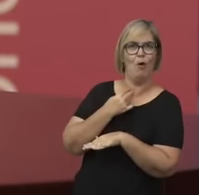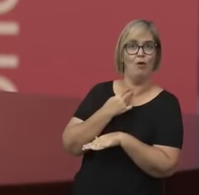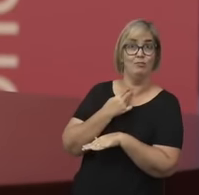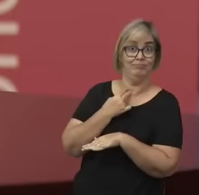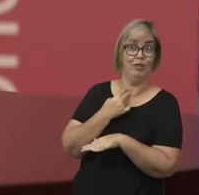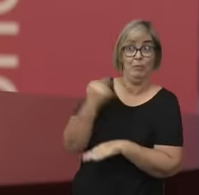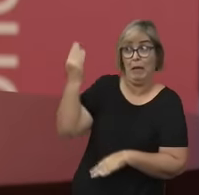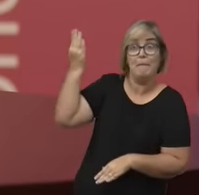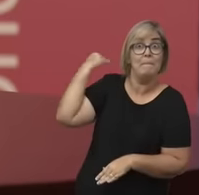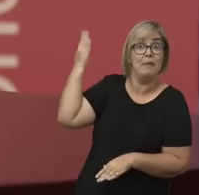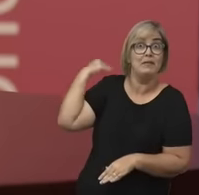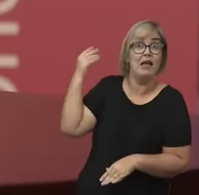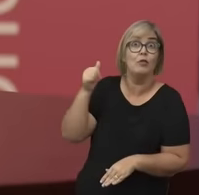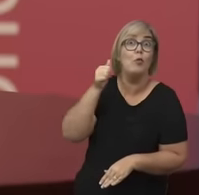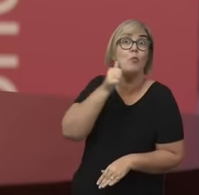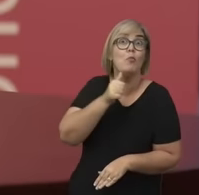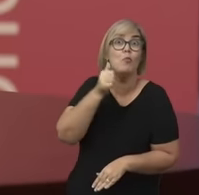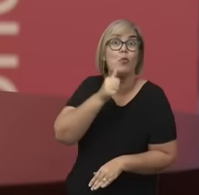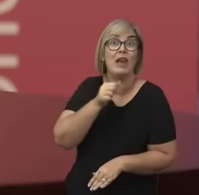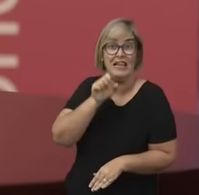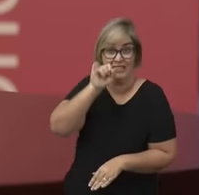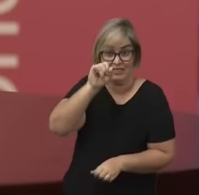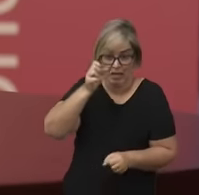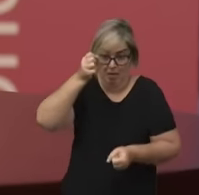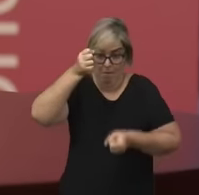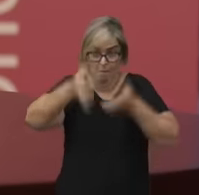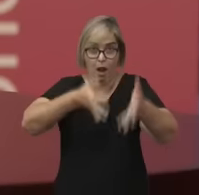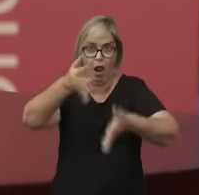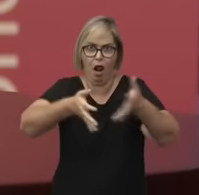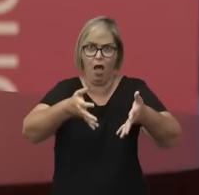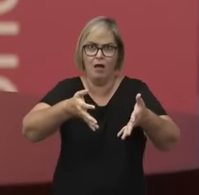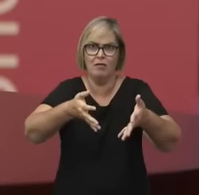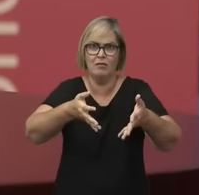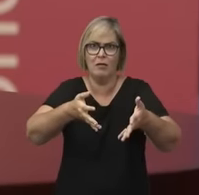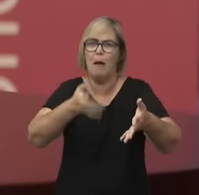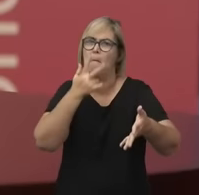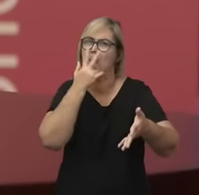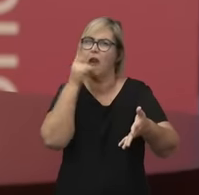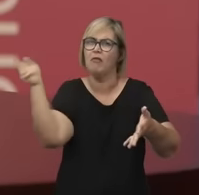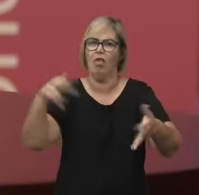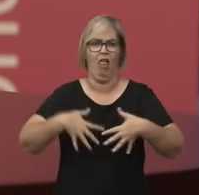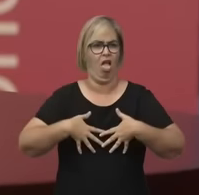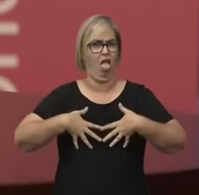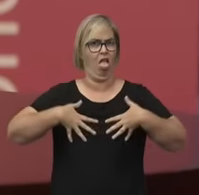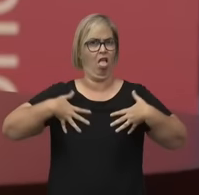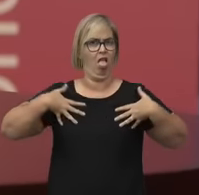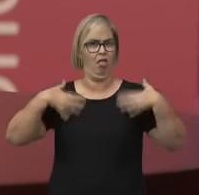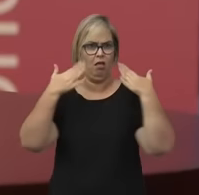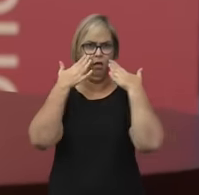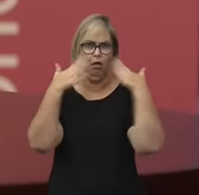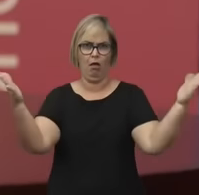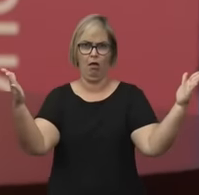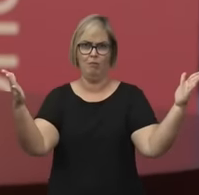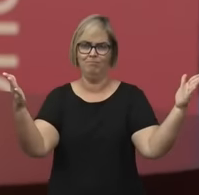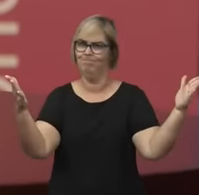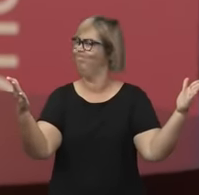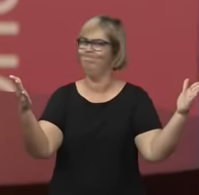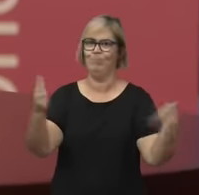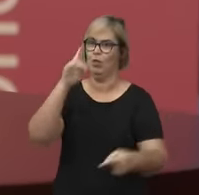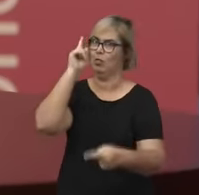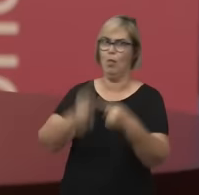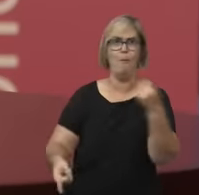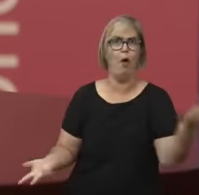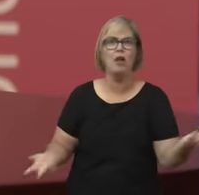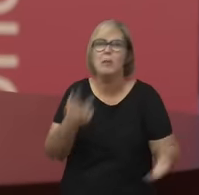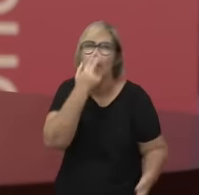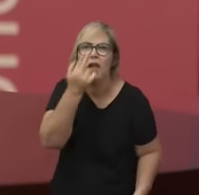passado, a mulher que falasse em público, ela estava se expondo como as prostitutas